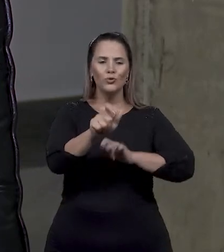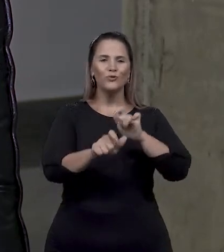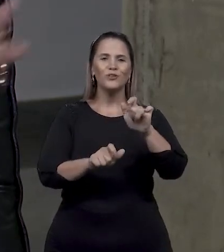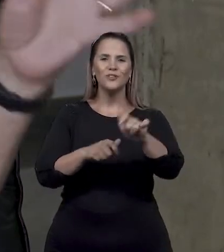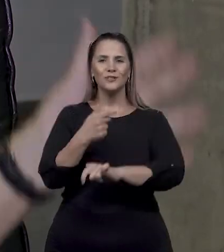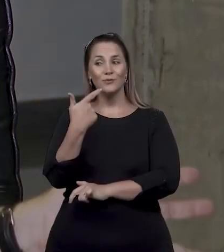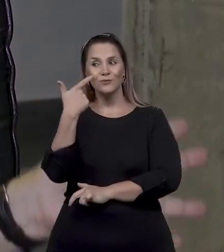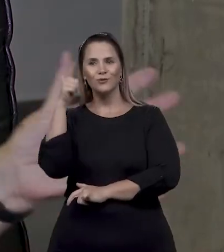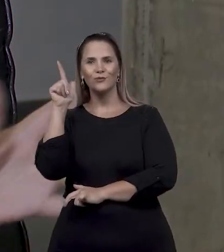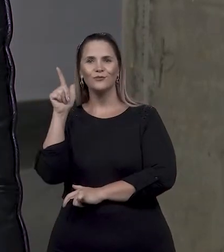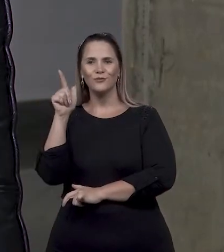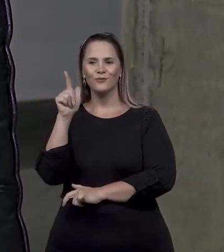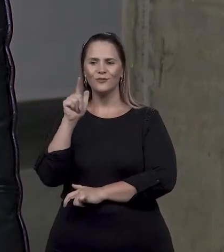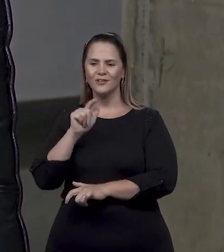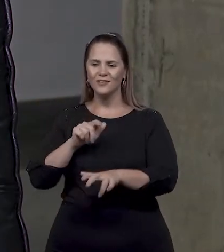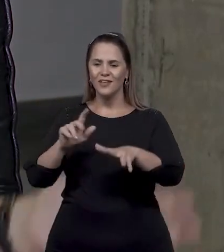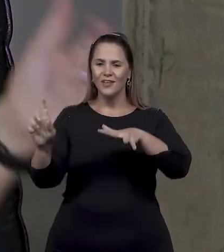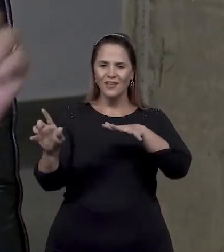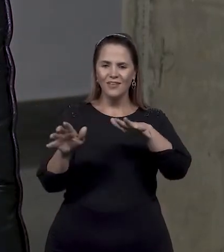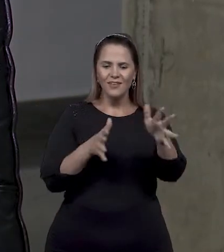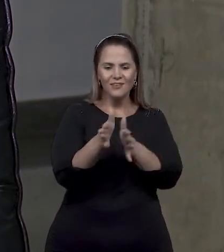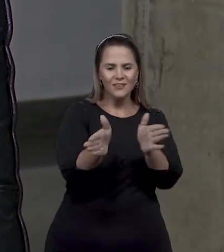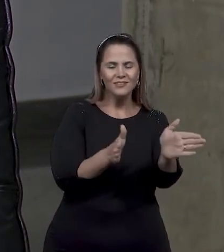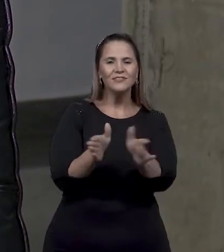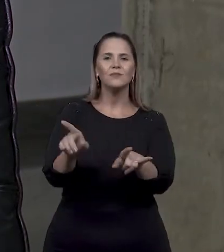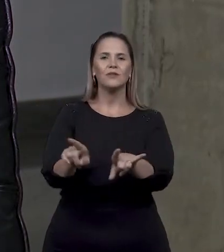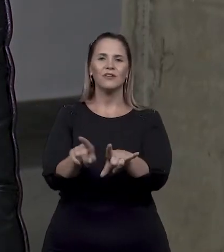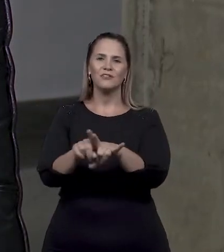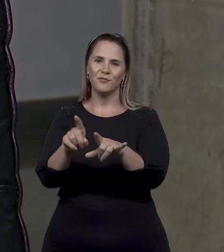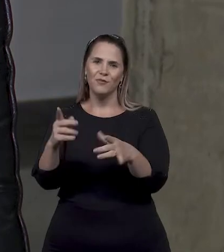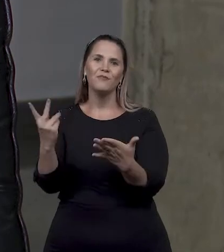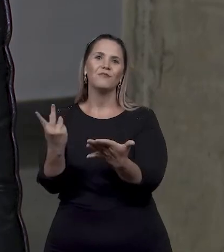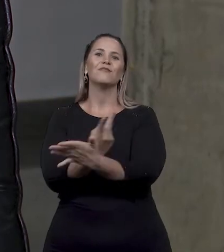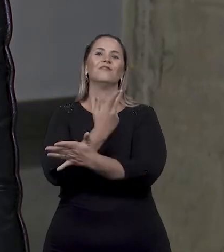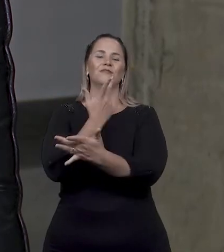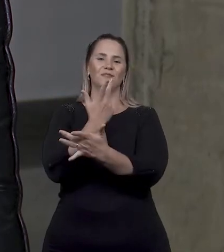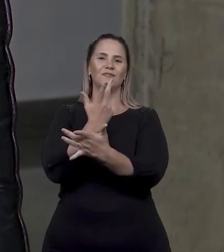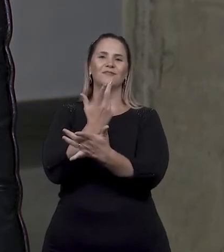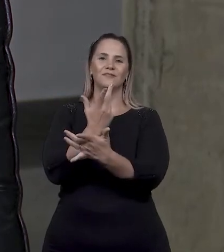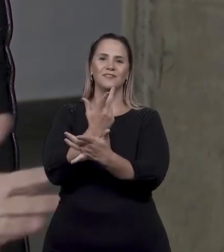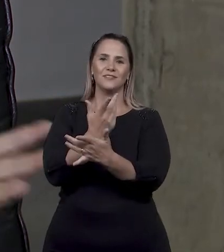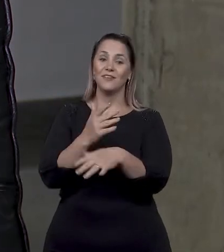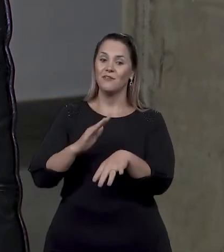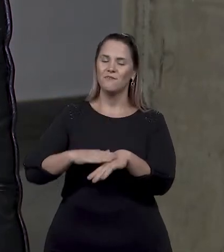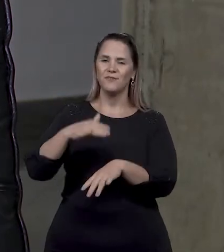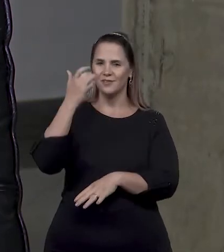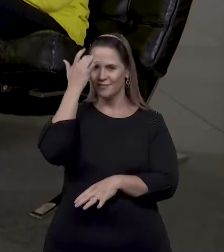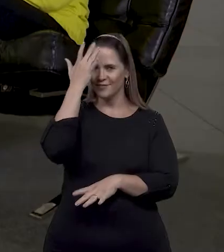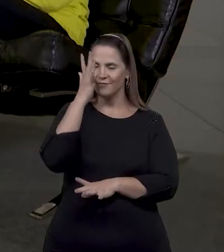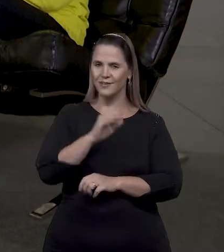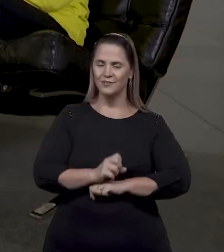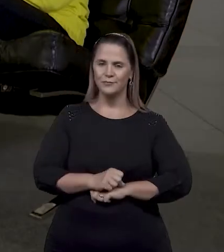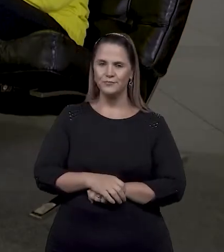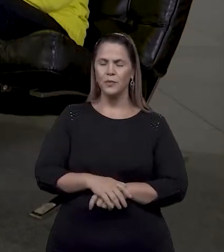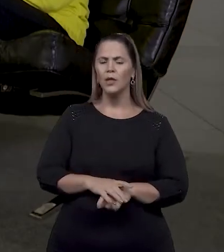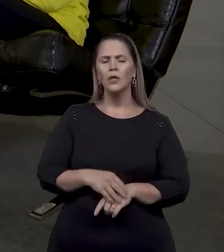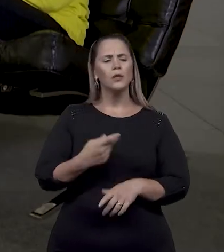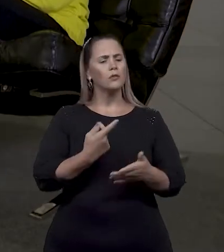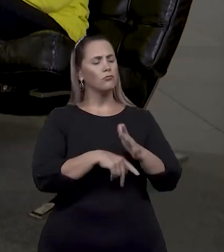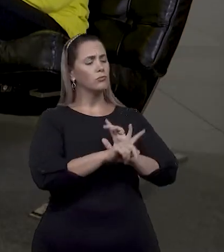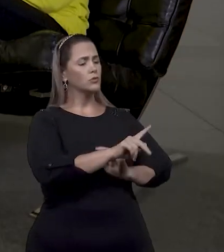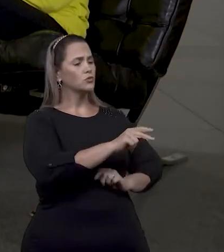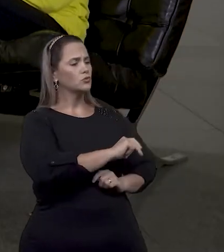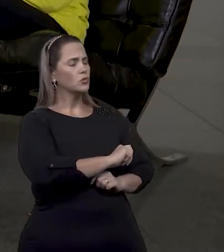todo o resto das acessibilidades virão, com certeza, que é o mais fácil. Então, na sua